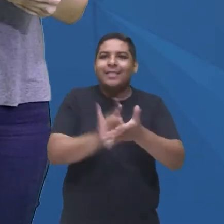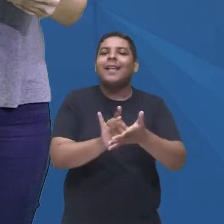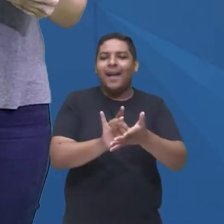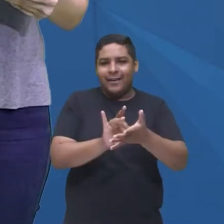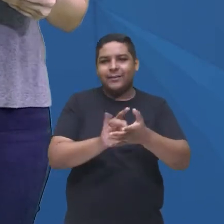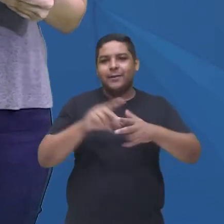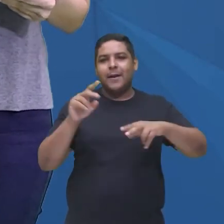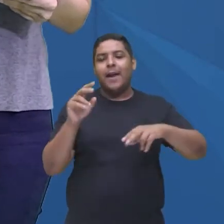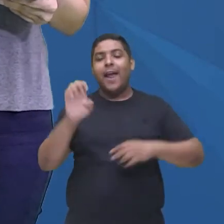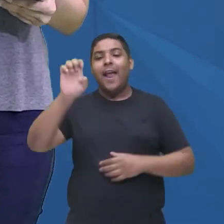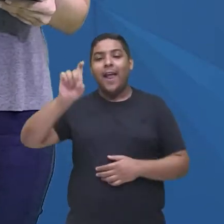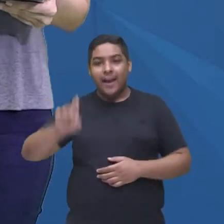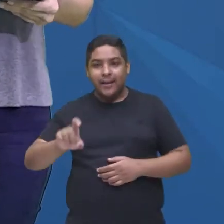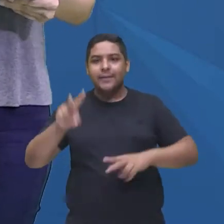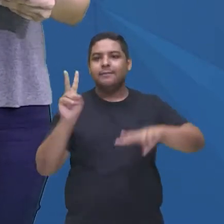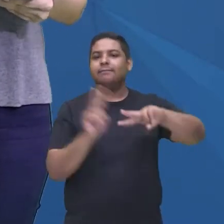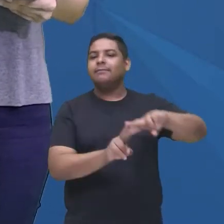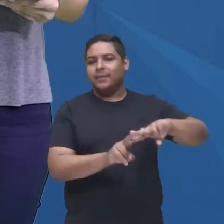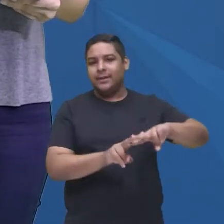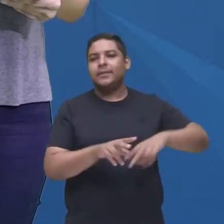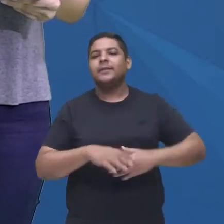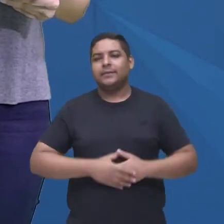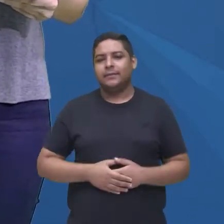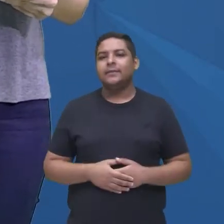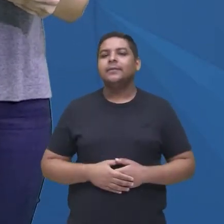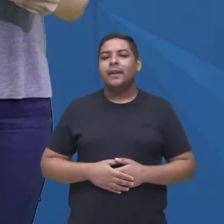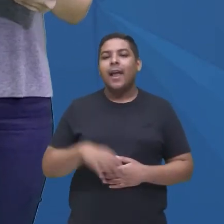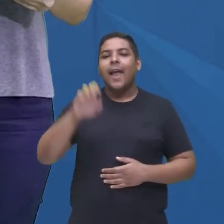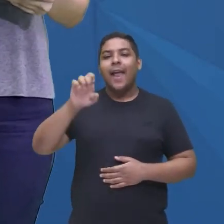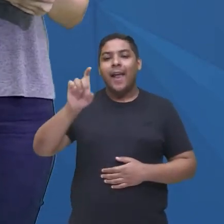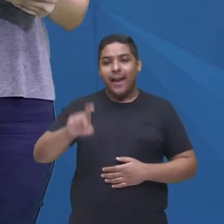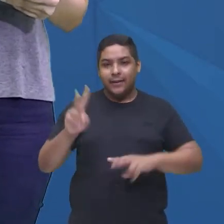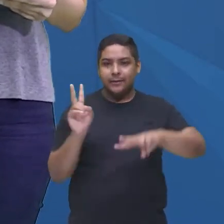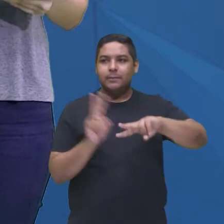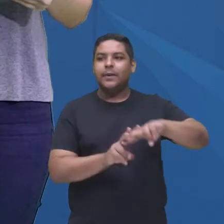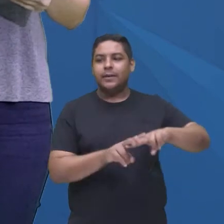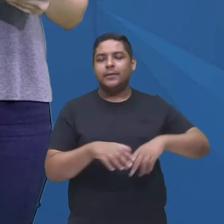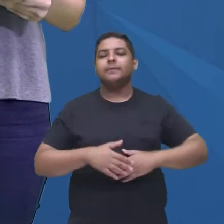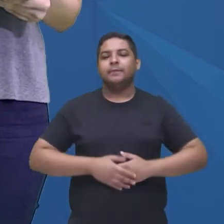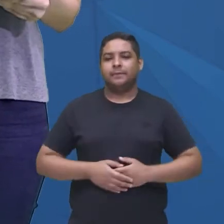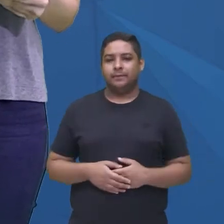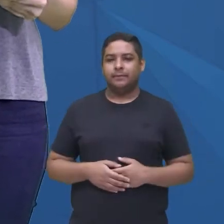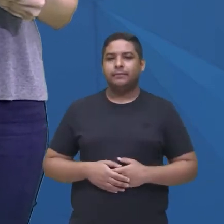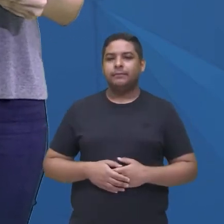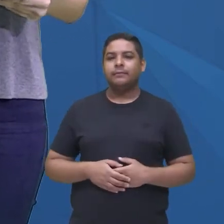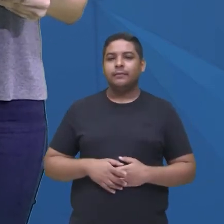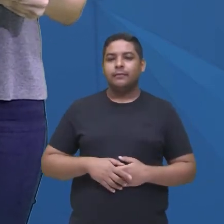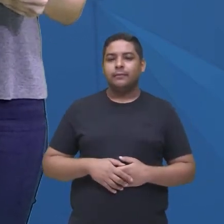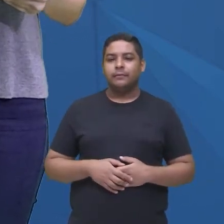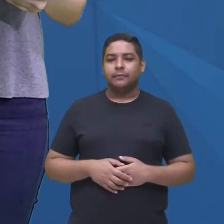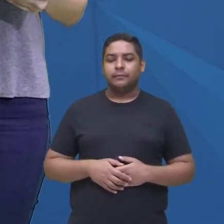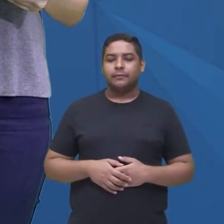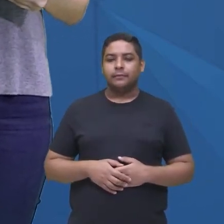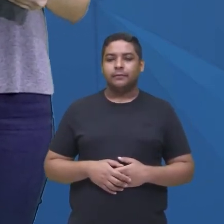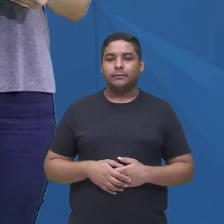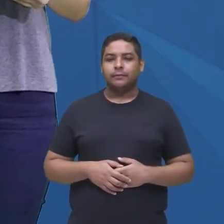recortes de pessoas reais, de ex-detentas, e é uma coisa que é curiosa porque elas são realmente, né,